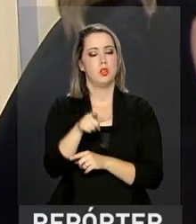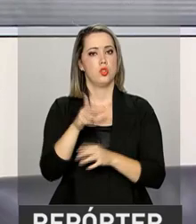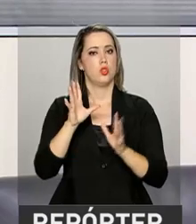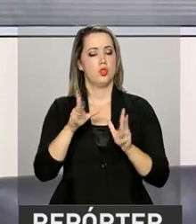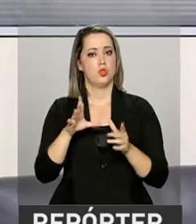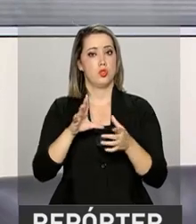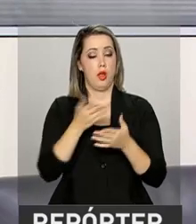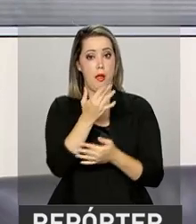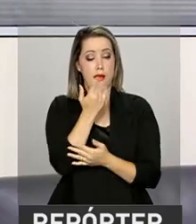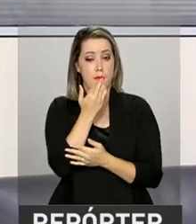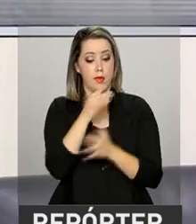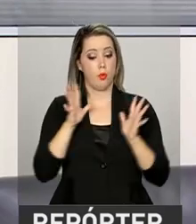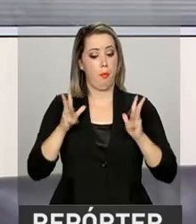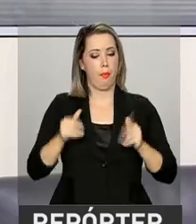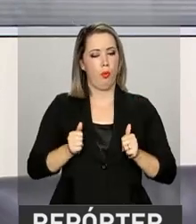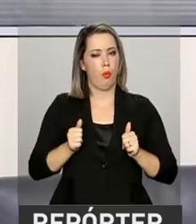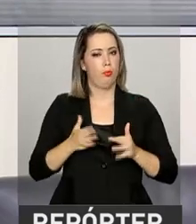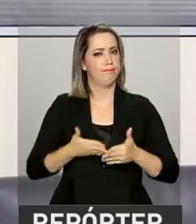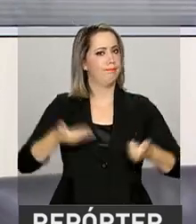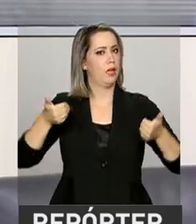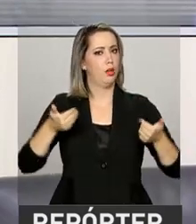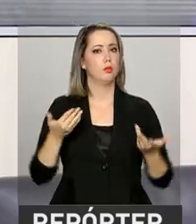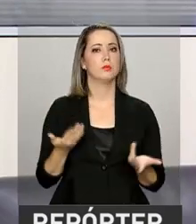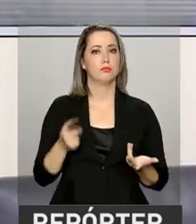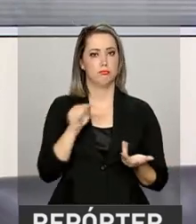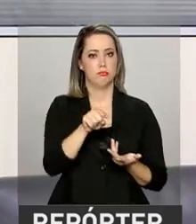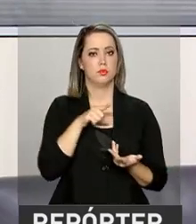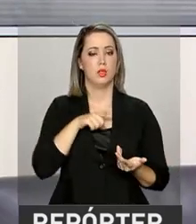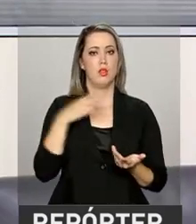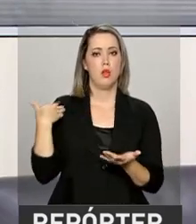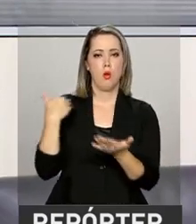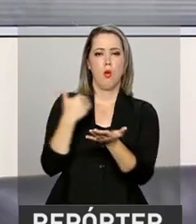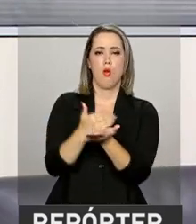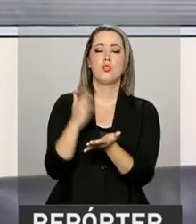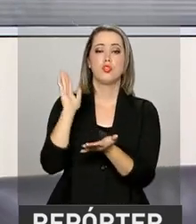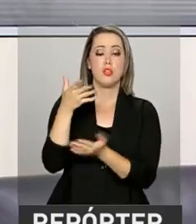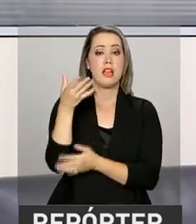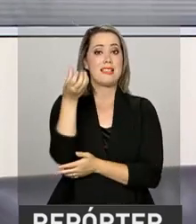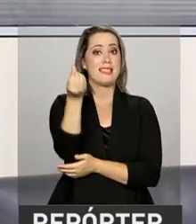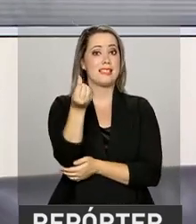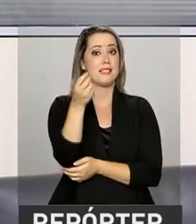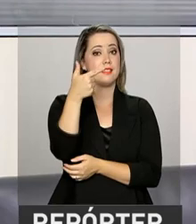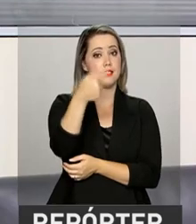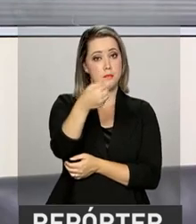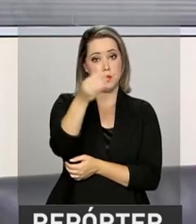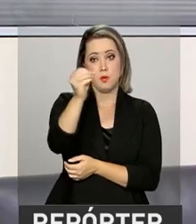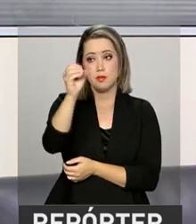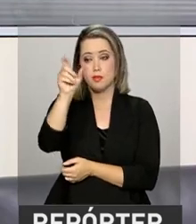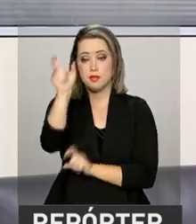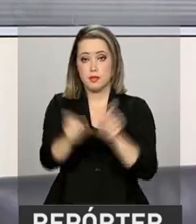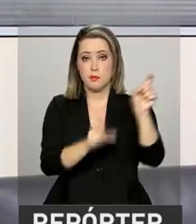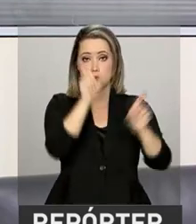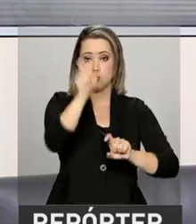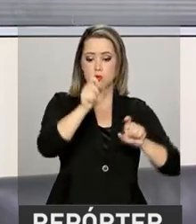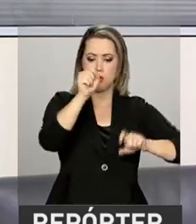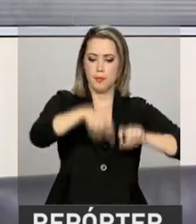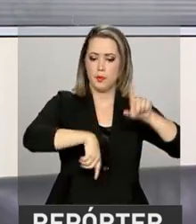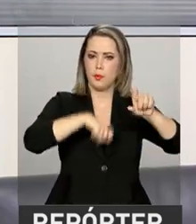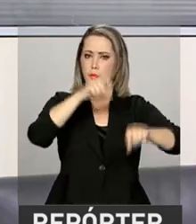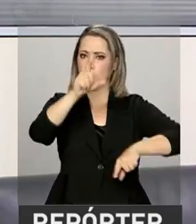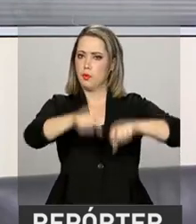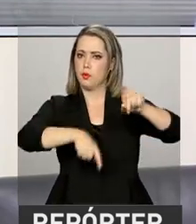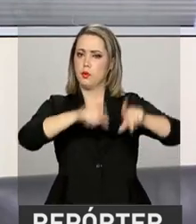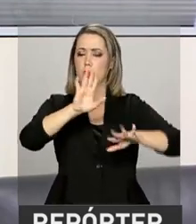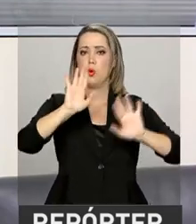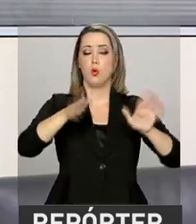Brasil. De 2013 para cá, a gente passou de em torno de 6.700 produtores orgânicos registrados para hoje, quase